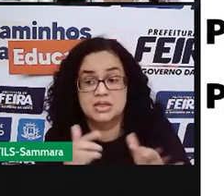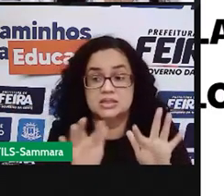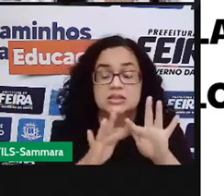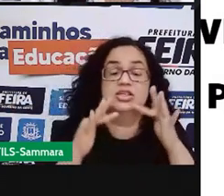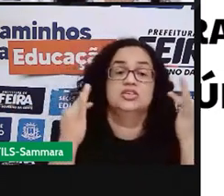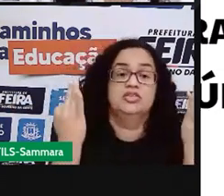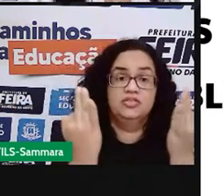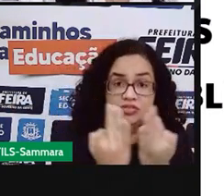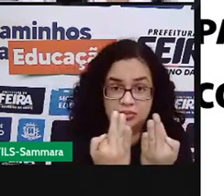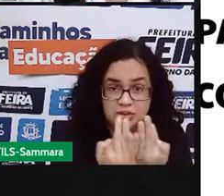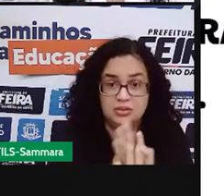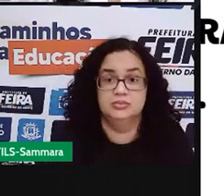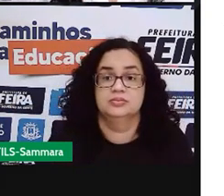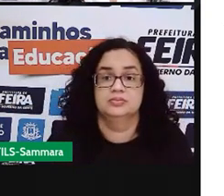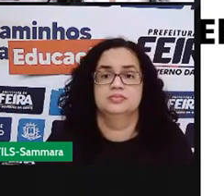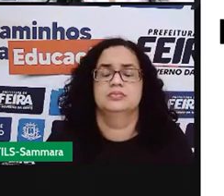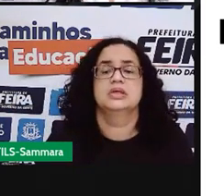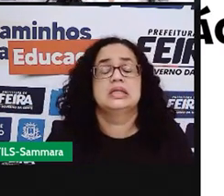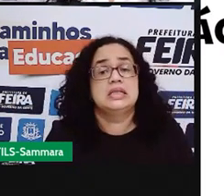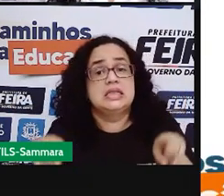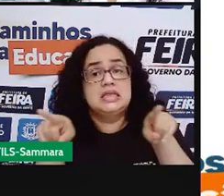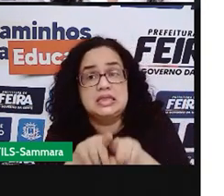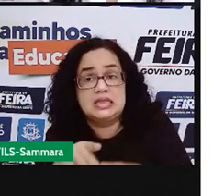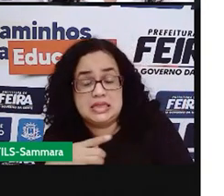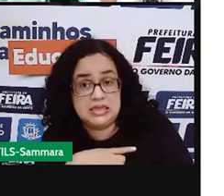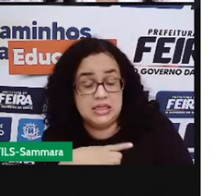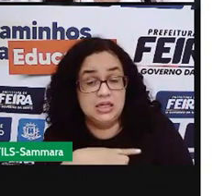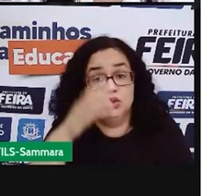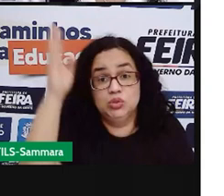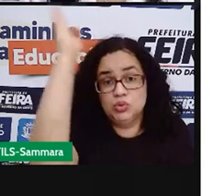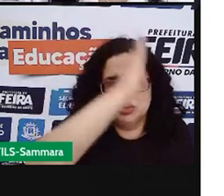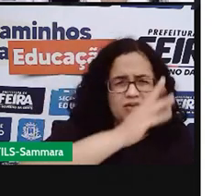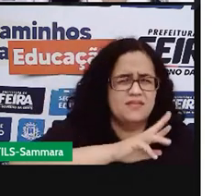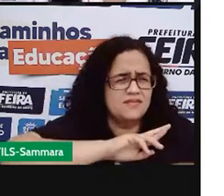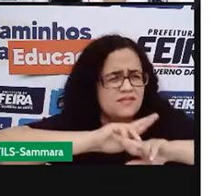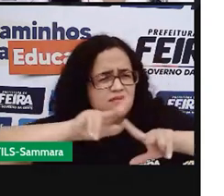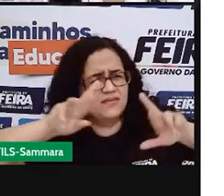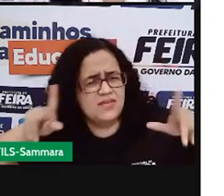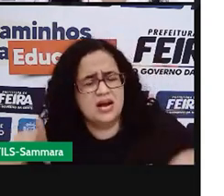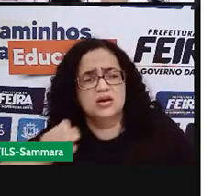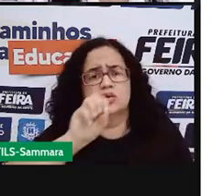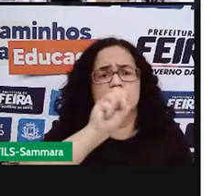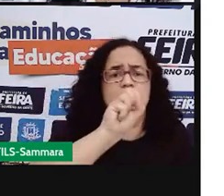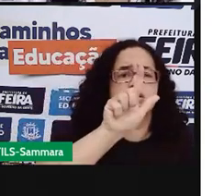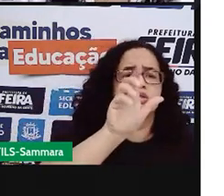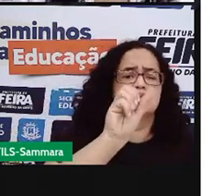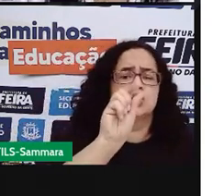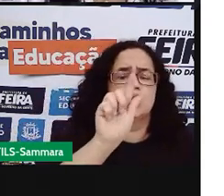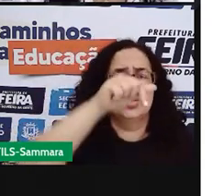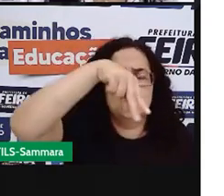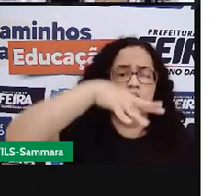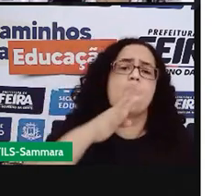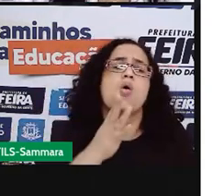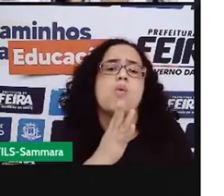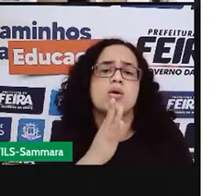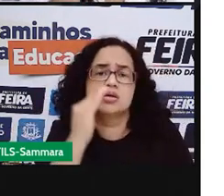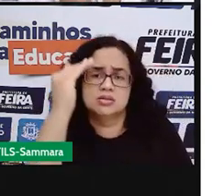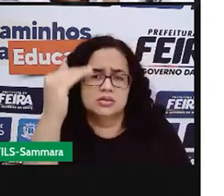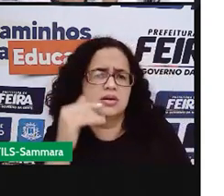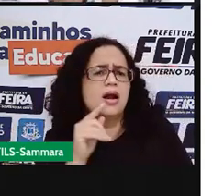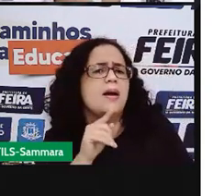família. Nós temos, no Brasil, muitos slogans conhecidos. Quer ver?